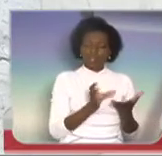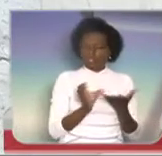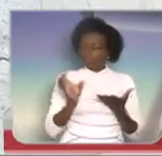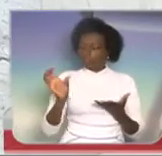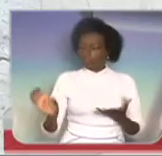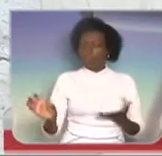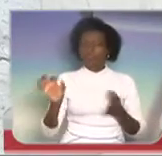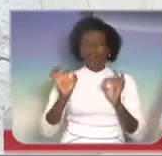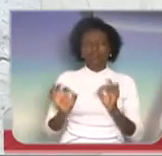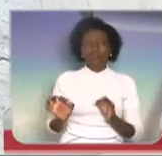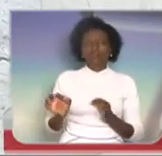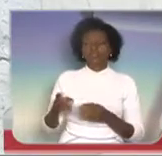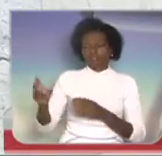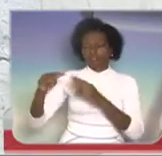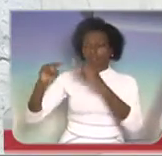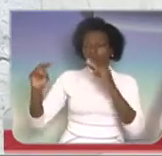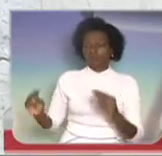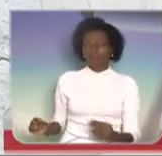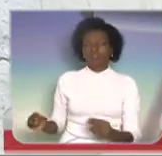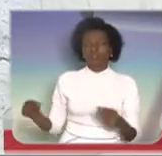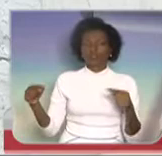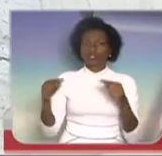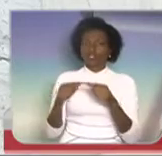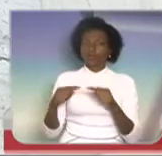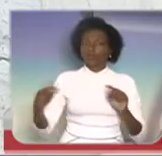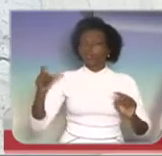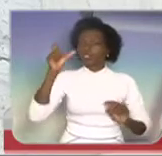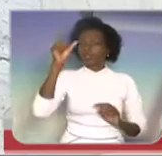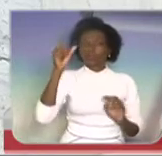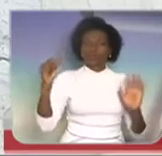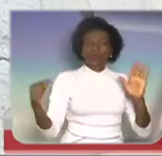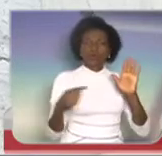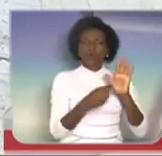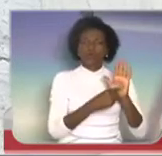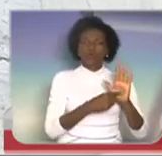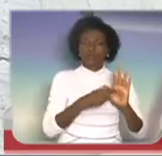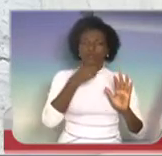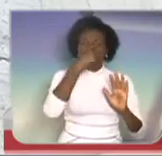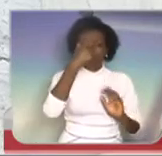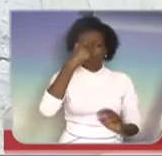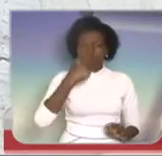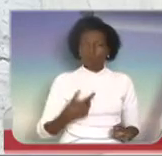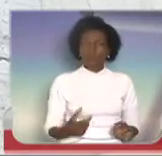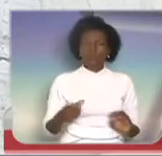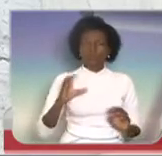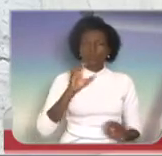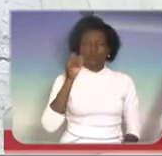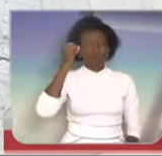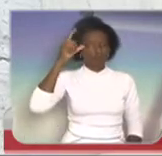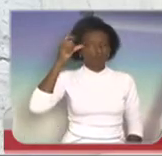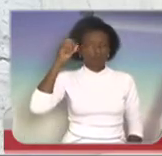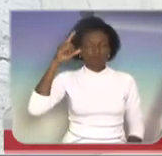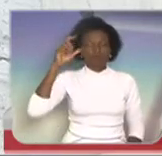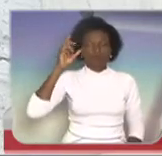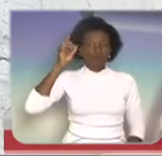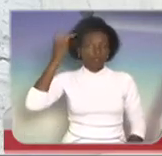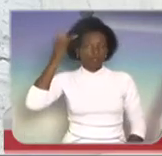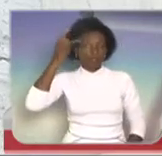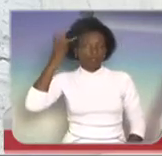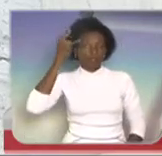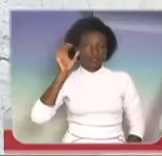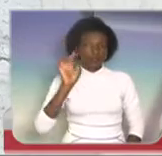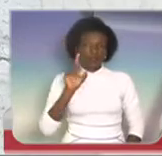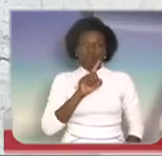Ipiranga, que é um marco cultural, não só na cidade e no Estado de São Paulo, mas em todo o Brasil. E também queria